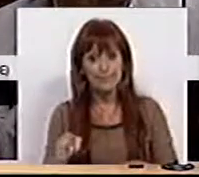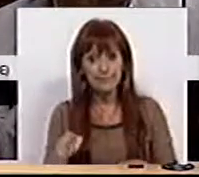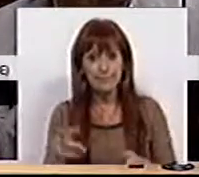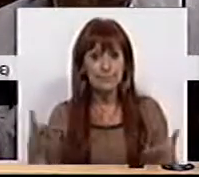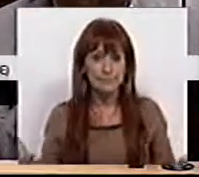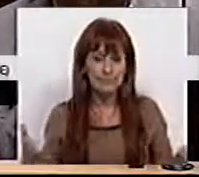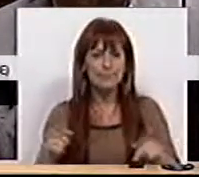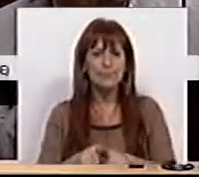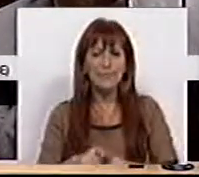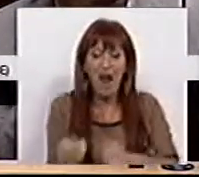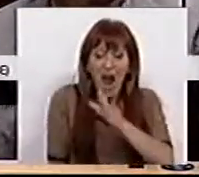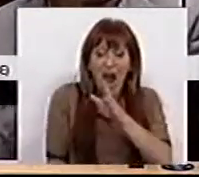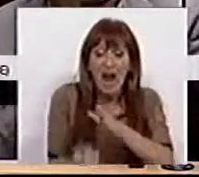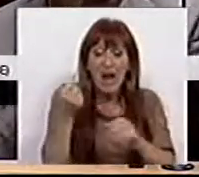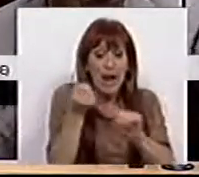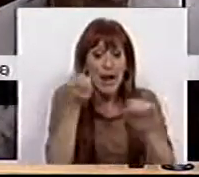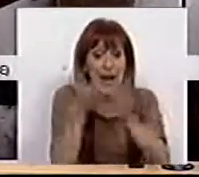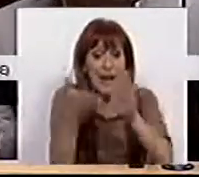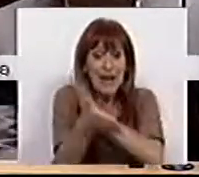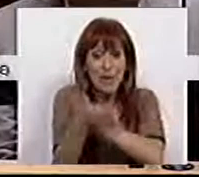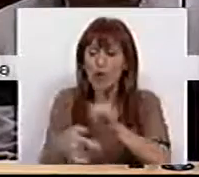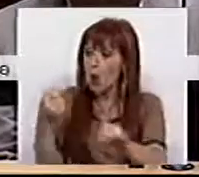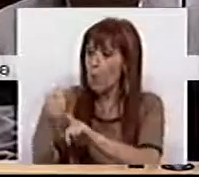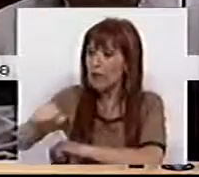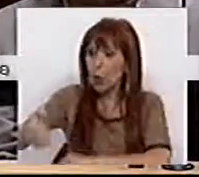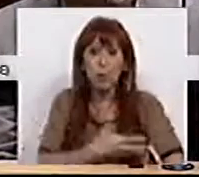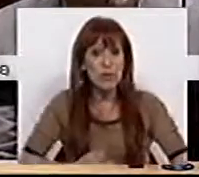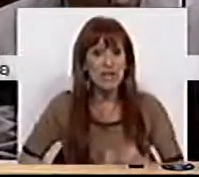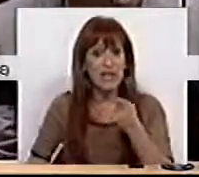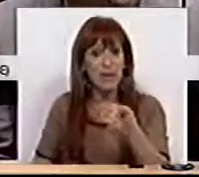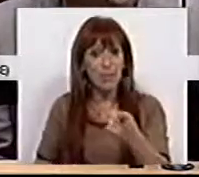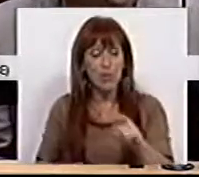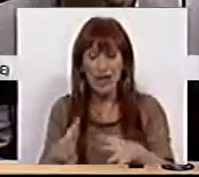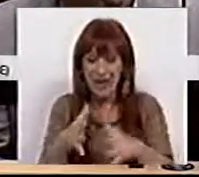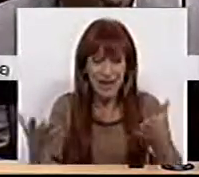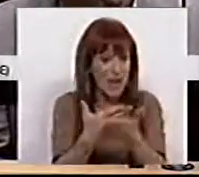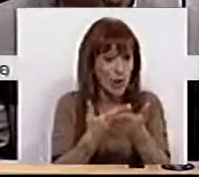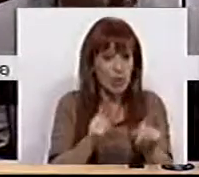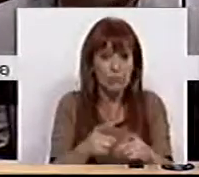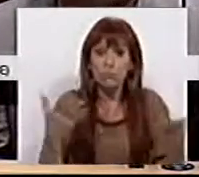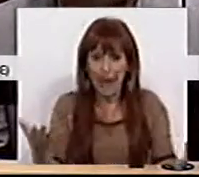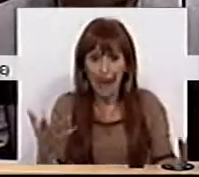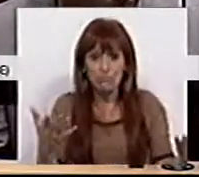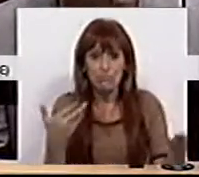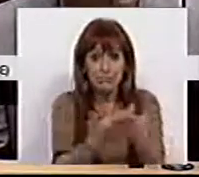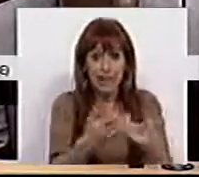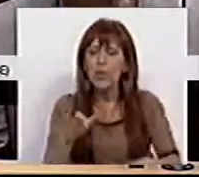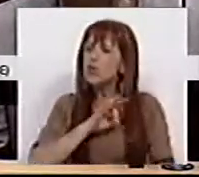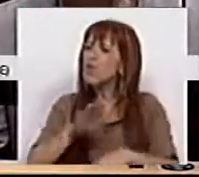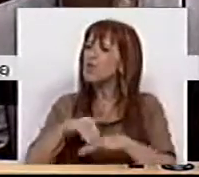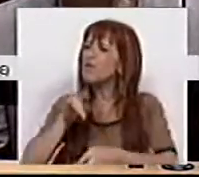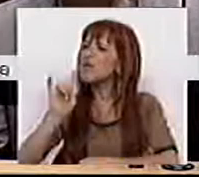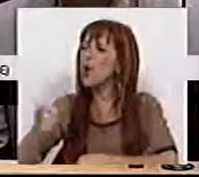exatamente a criação de emprego e o combate ao desemprego, o crescimento da economia, portanto, o que os senhores